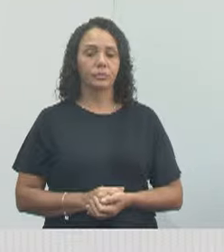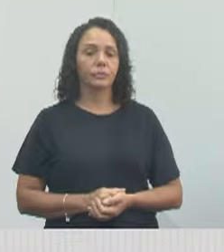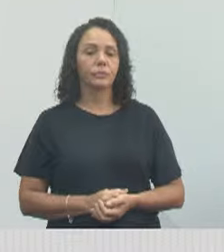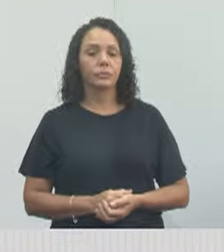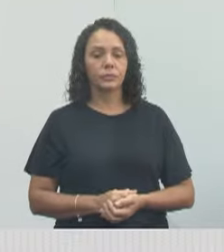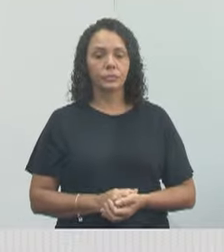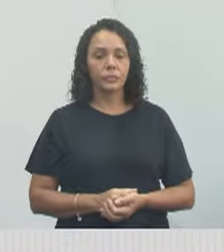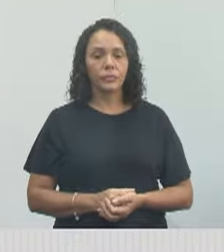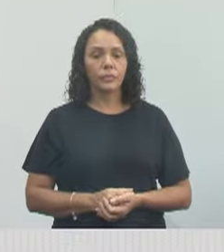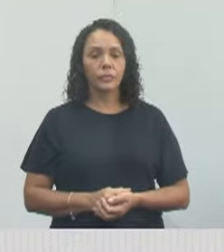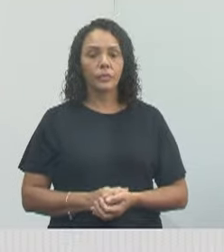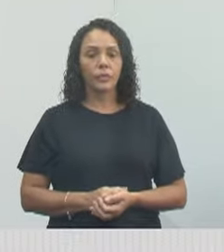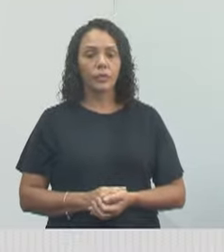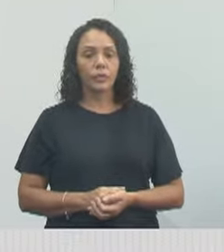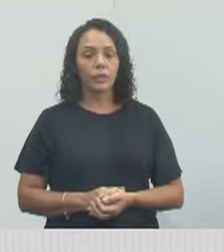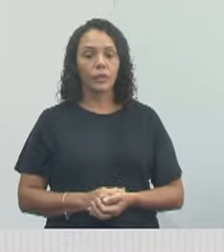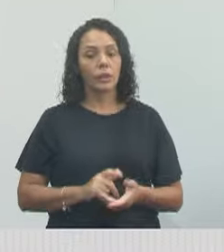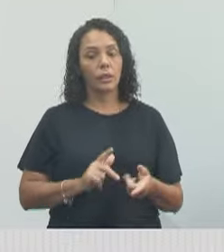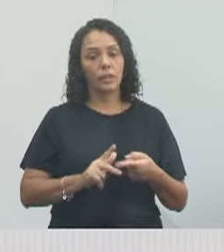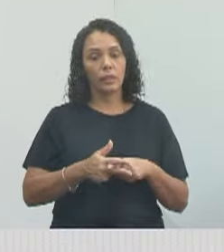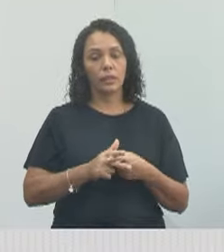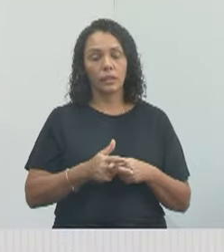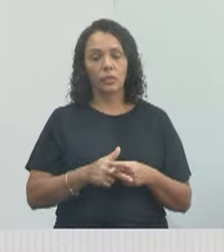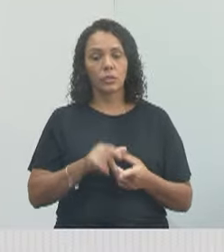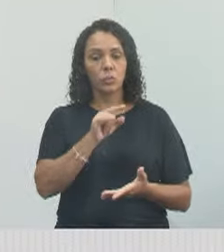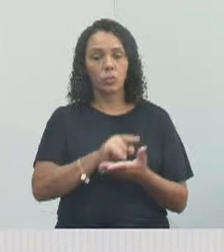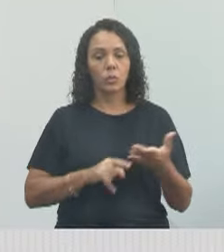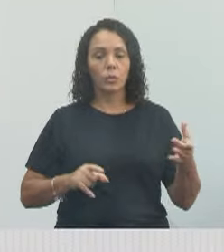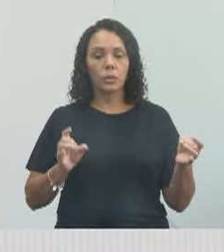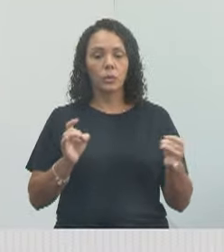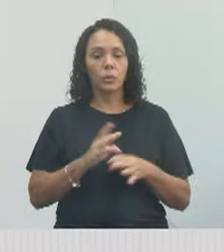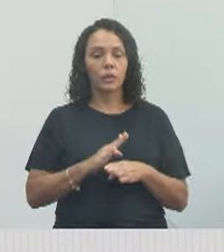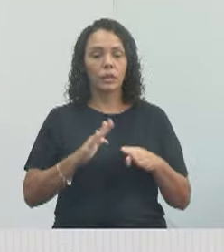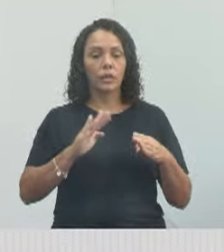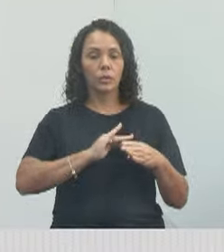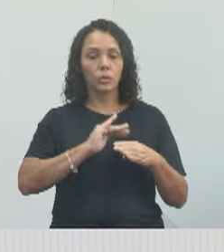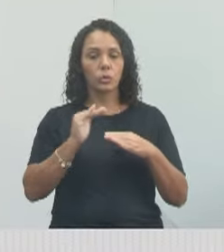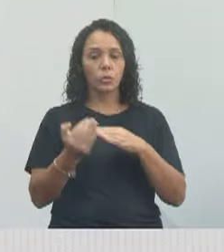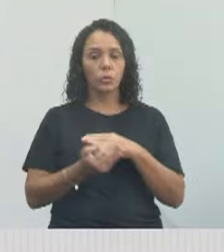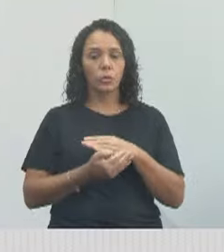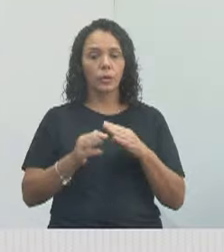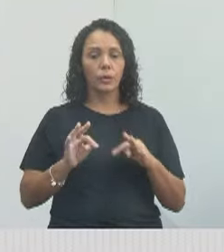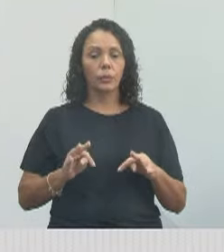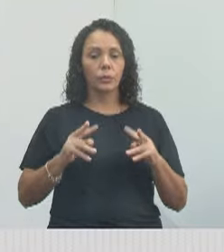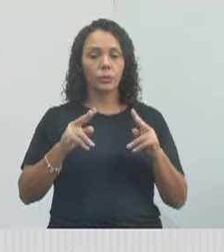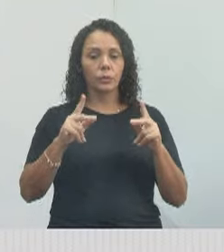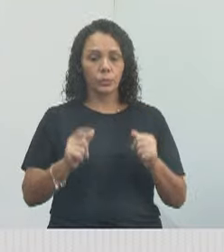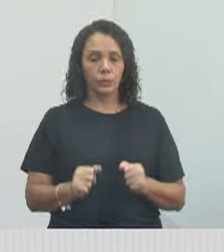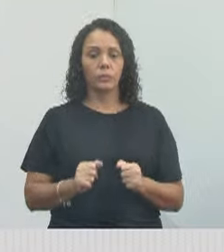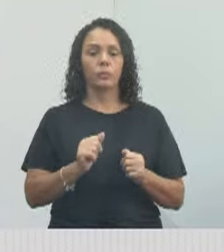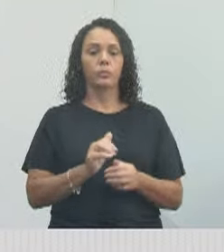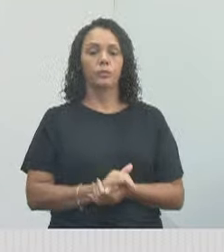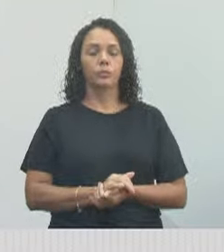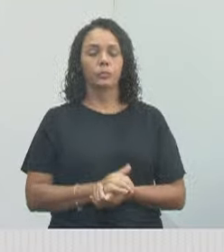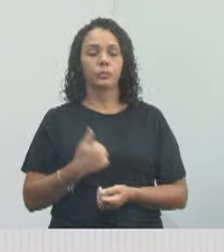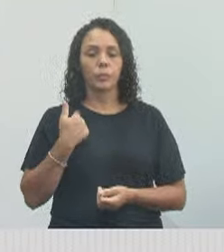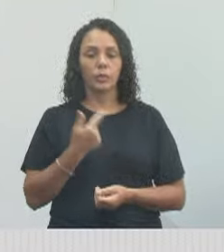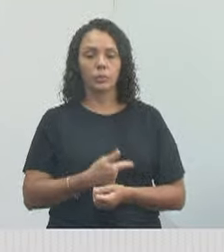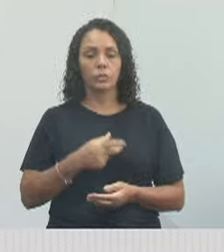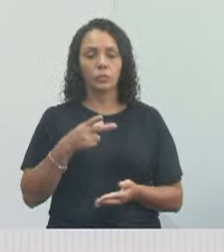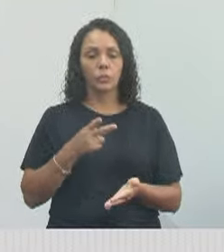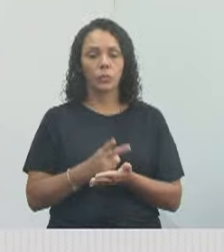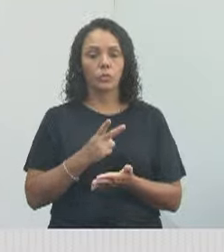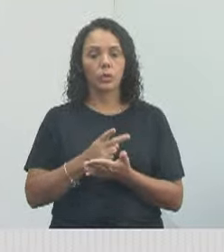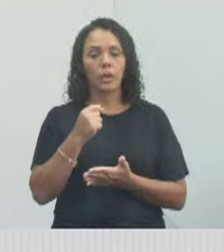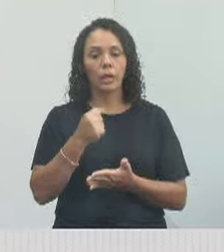a regularização do bairro inteiro, tá bom? Mas, mesmo assim, estamos lá, trabalhando